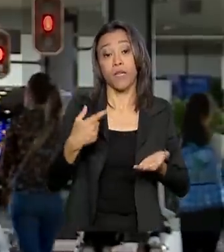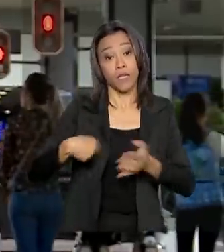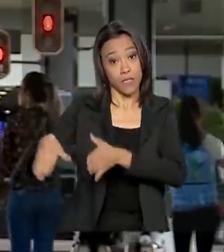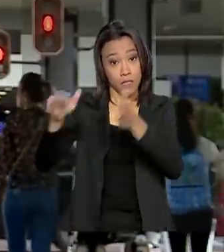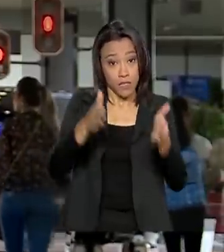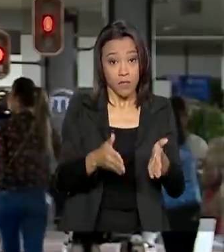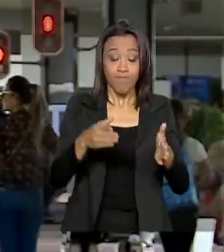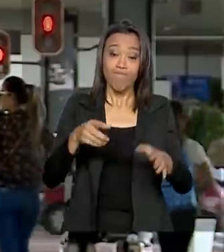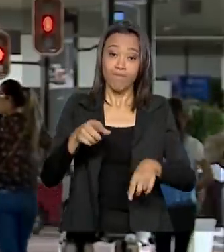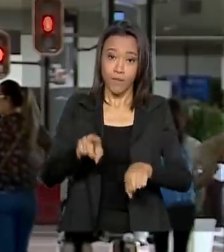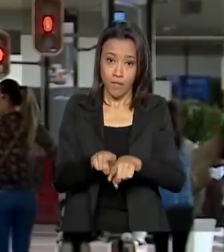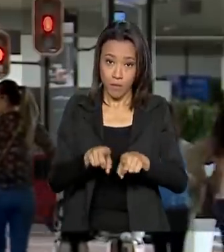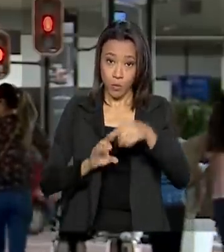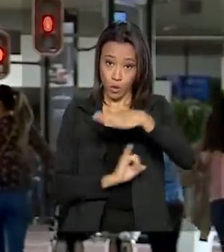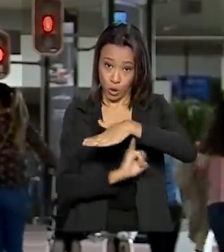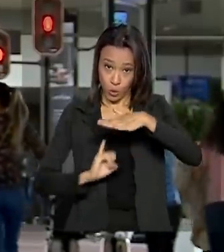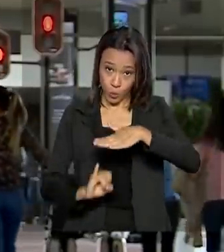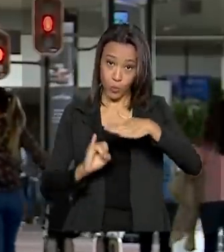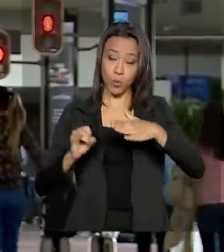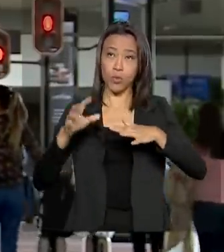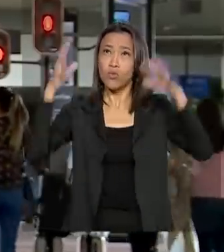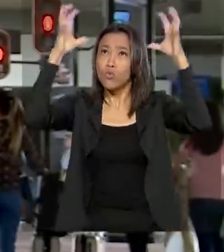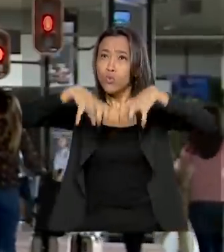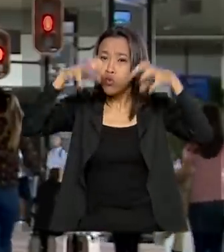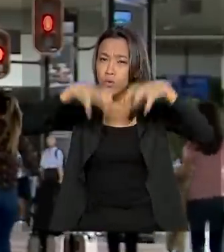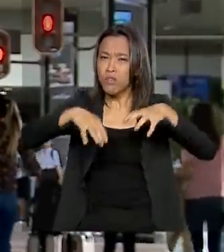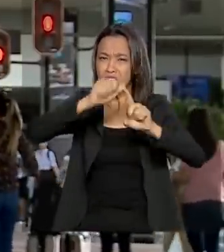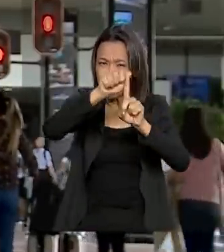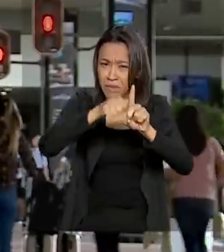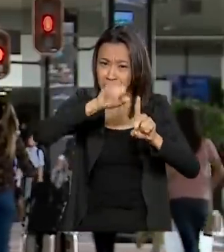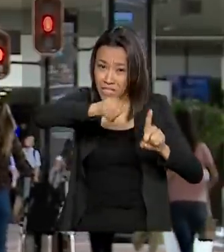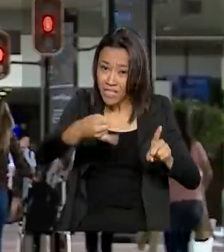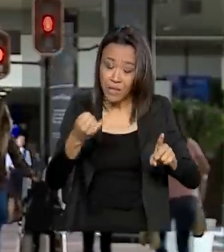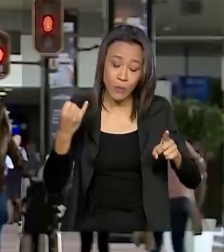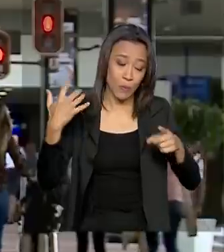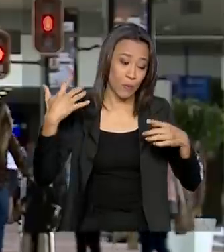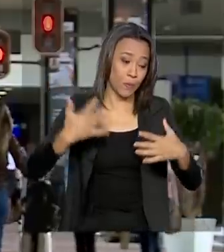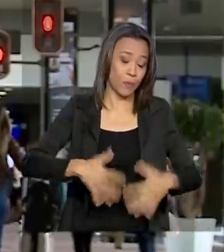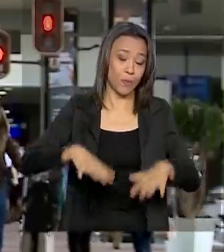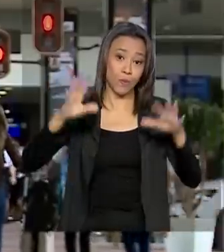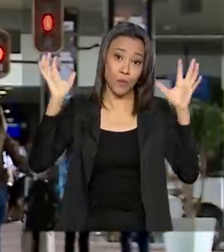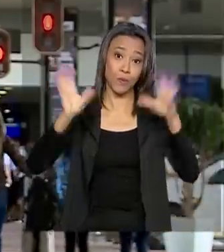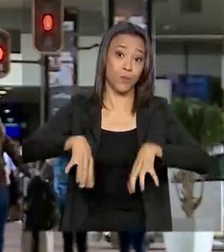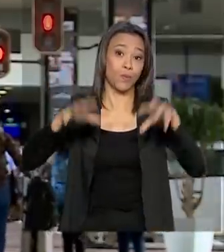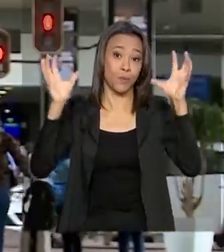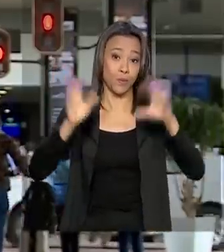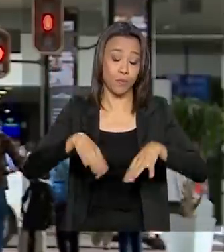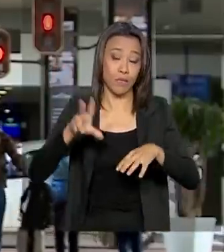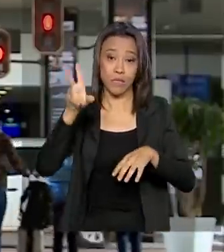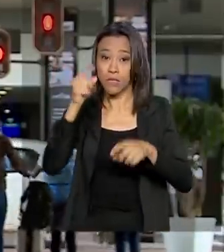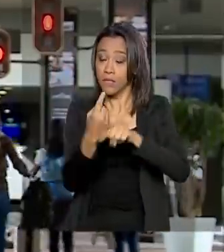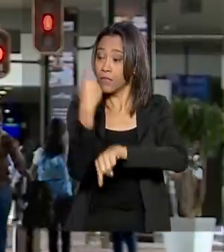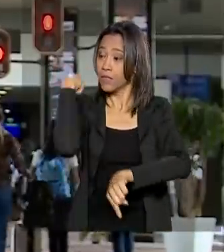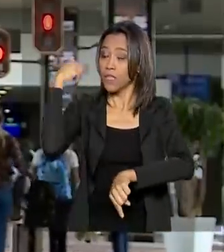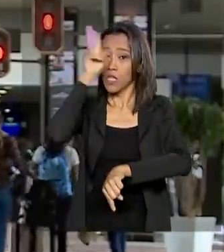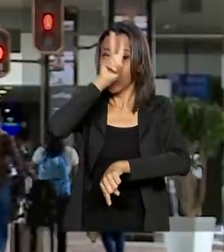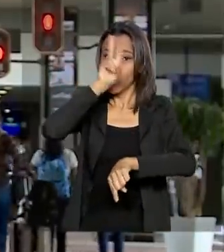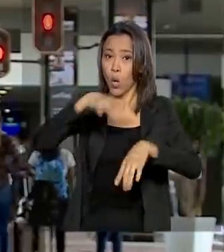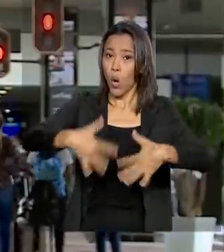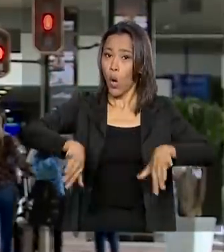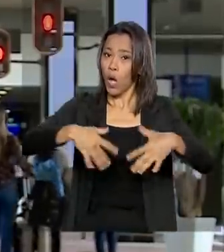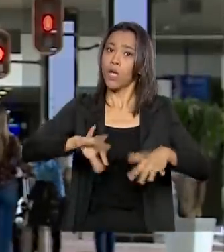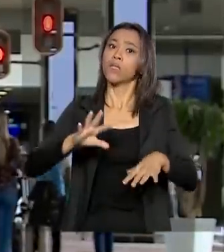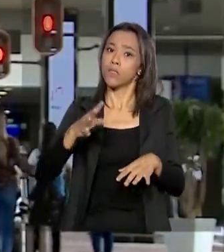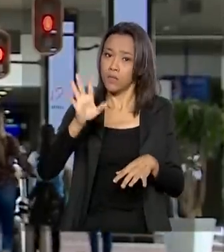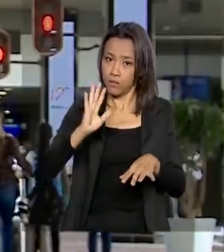Meteorologia, janeiro, já é o mês mais chuvoso da história de Belo Horizonte desde que esse tipo de medição começou